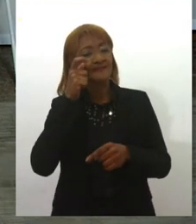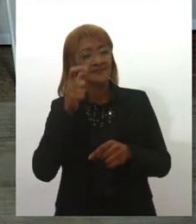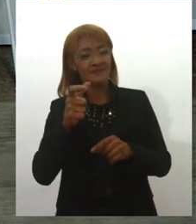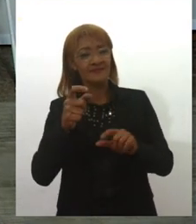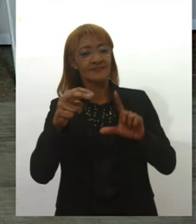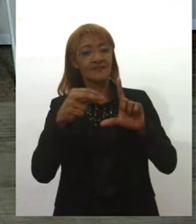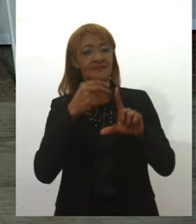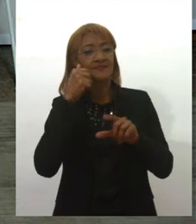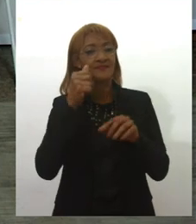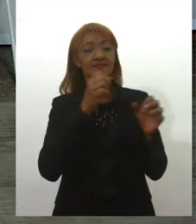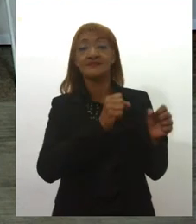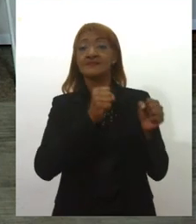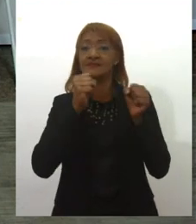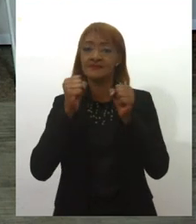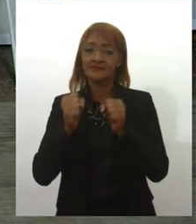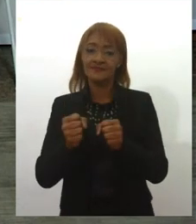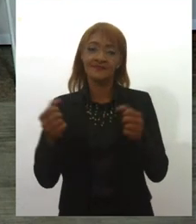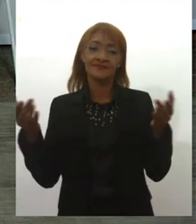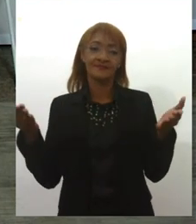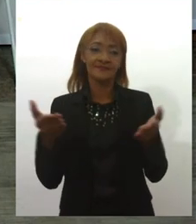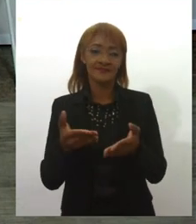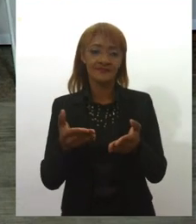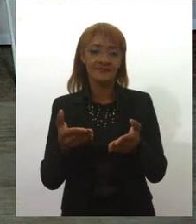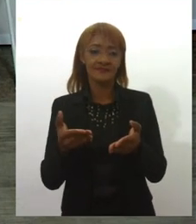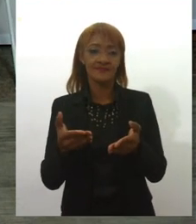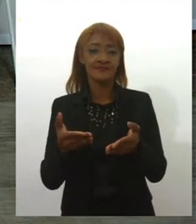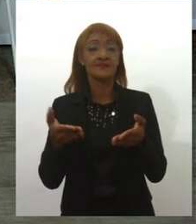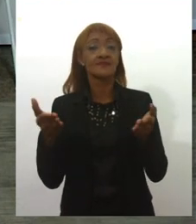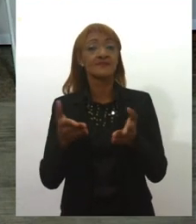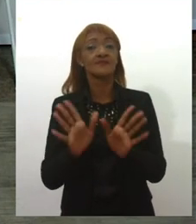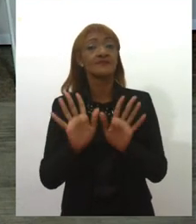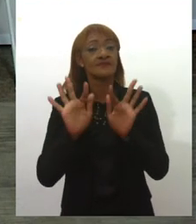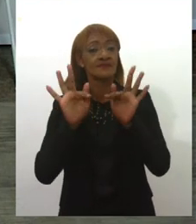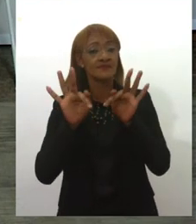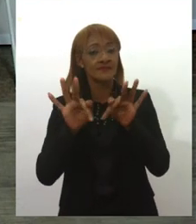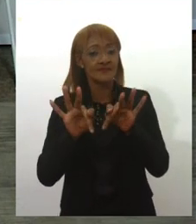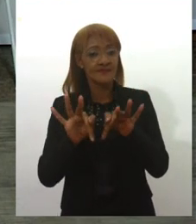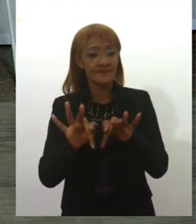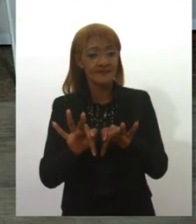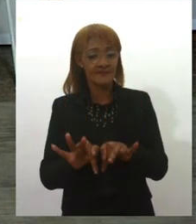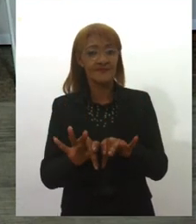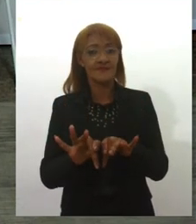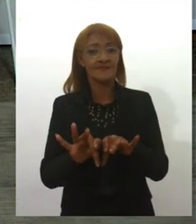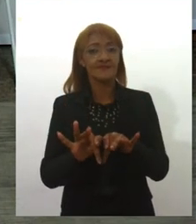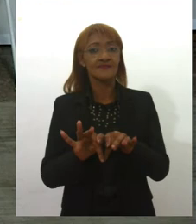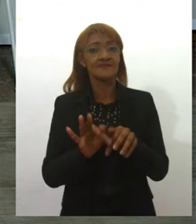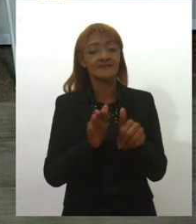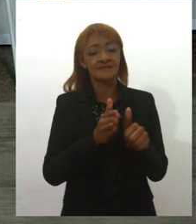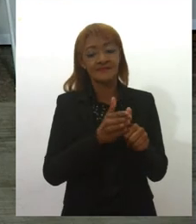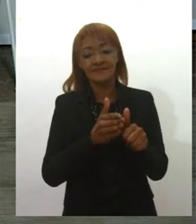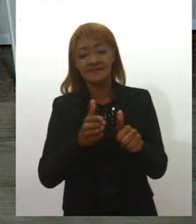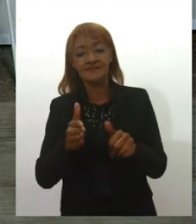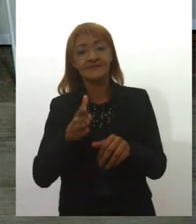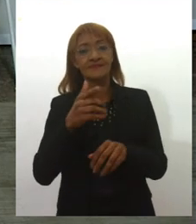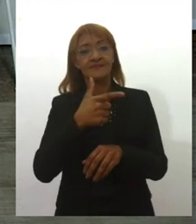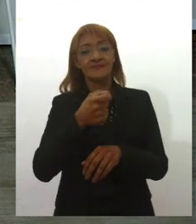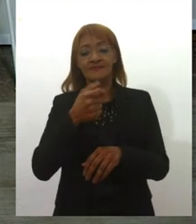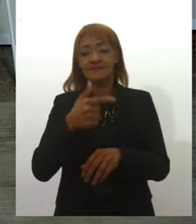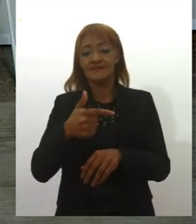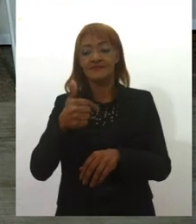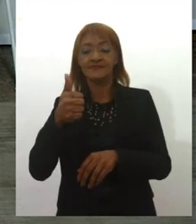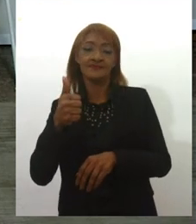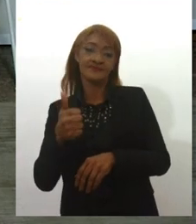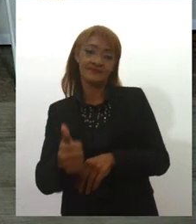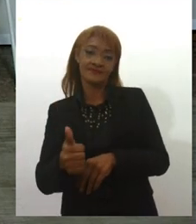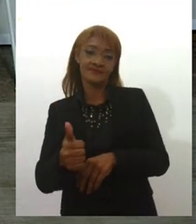programa Elas no Comando de hoje. a gente chega ao fim de uma temporada aqui de 2021 do